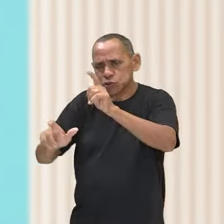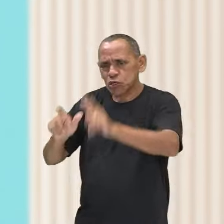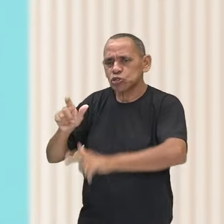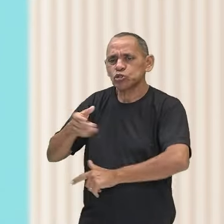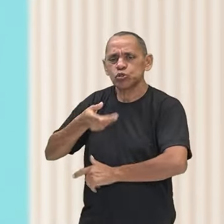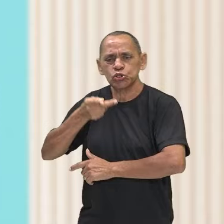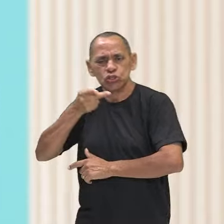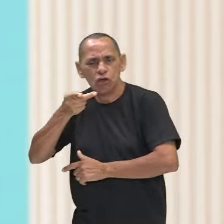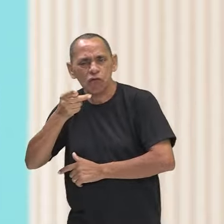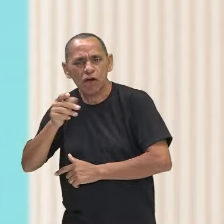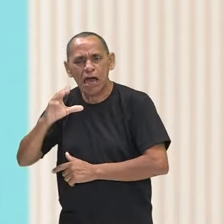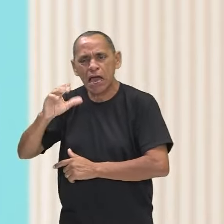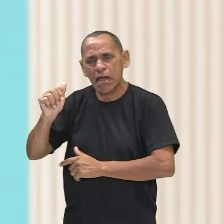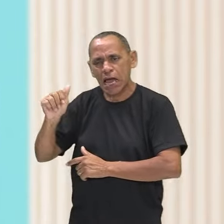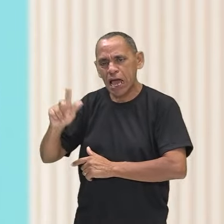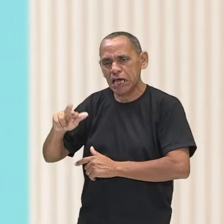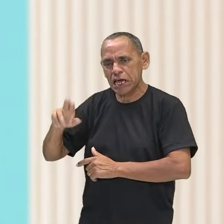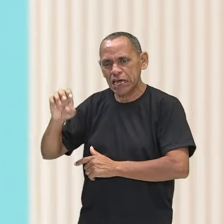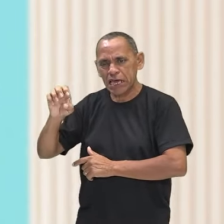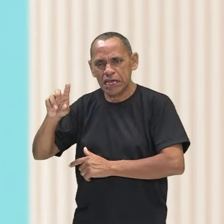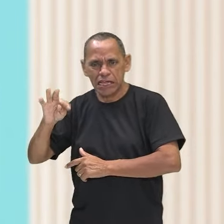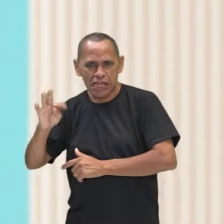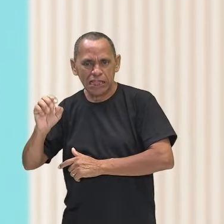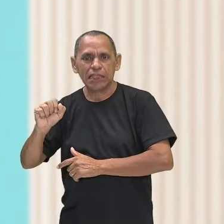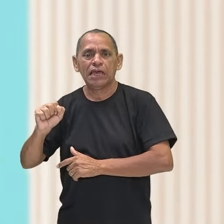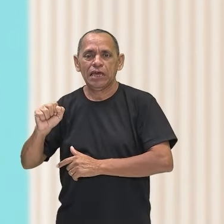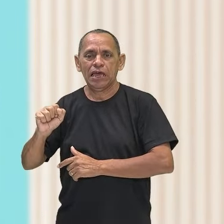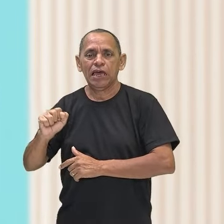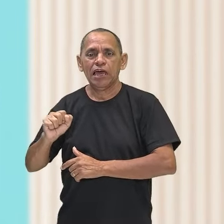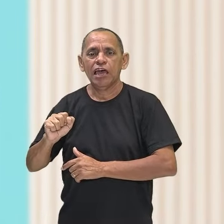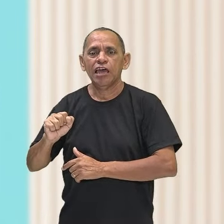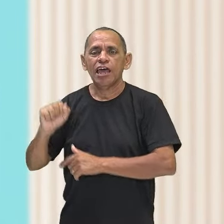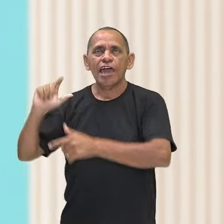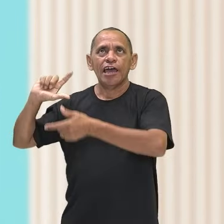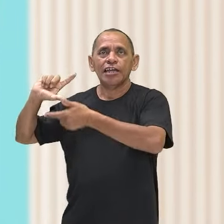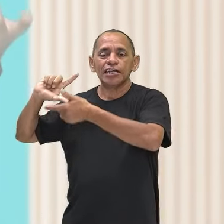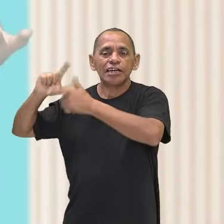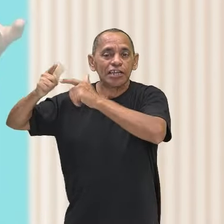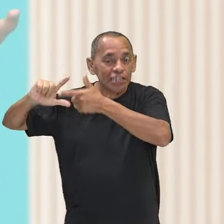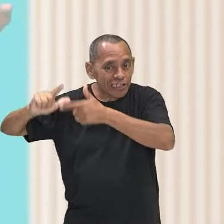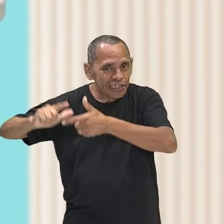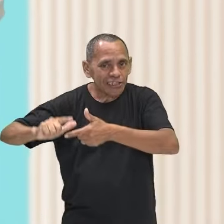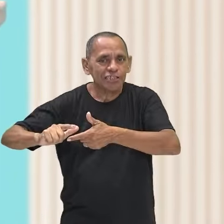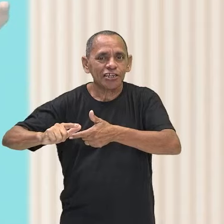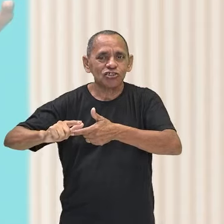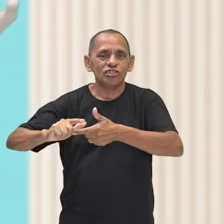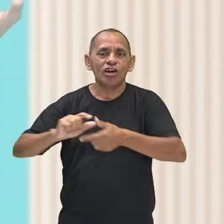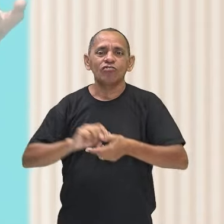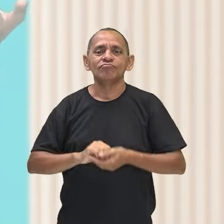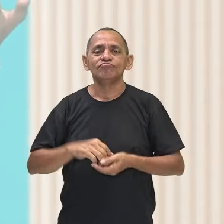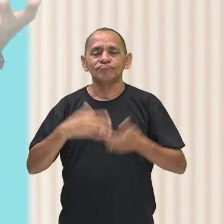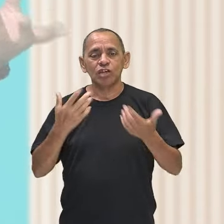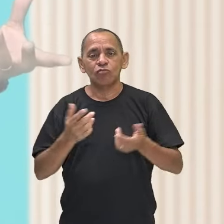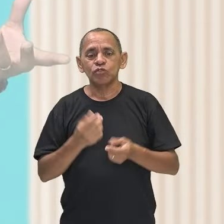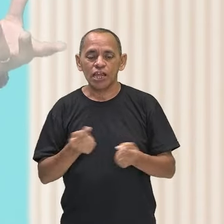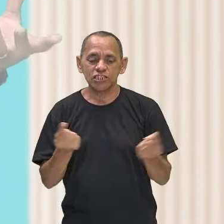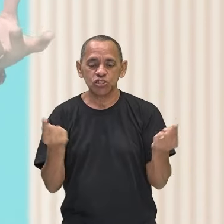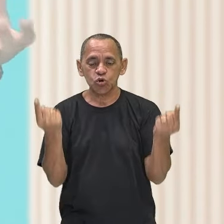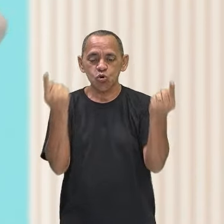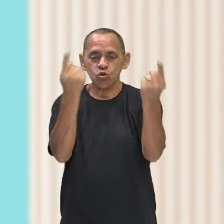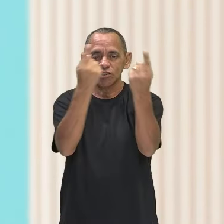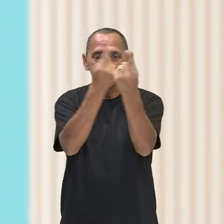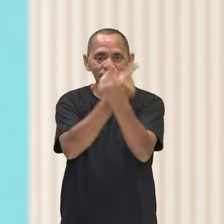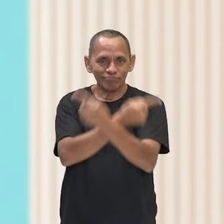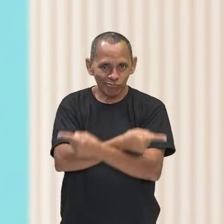isso daí é careta, é caretice. Então, ele se contrapõe à cultura